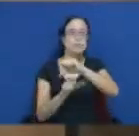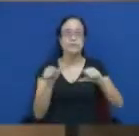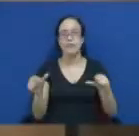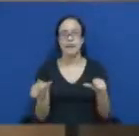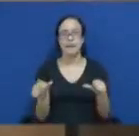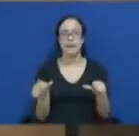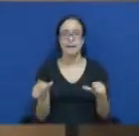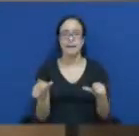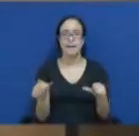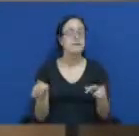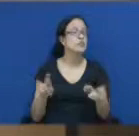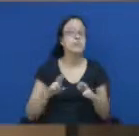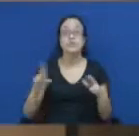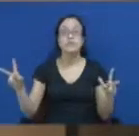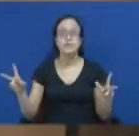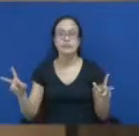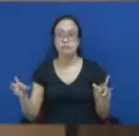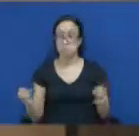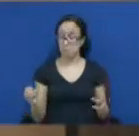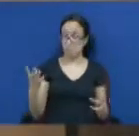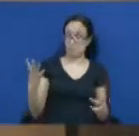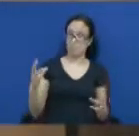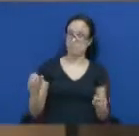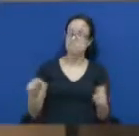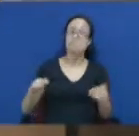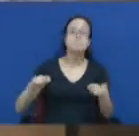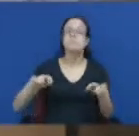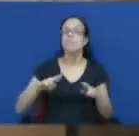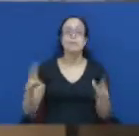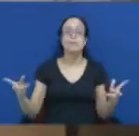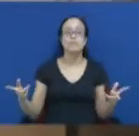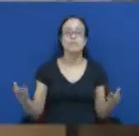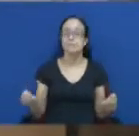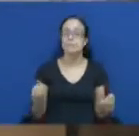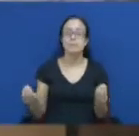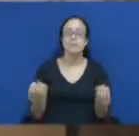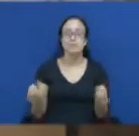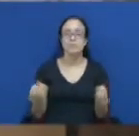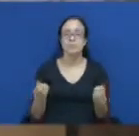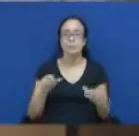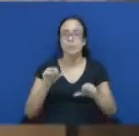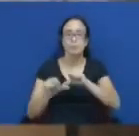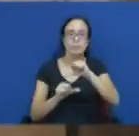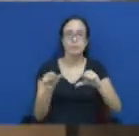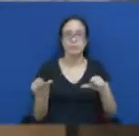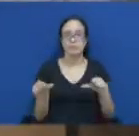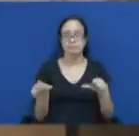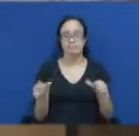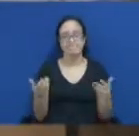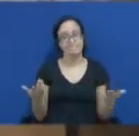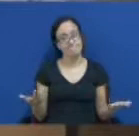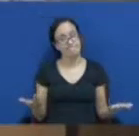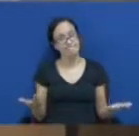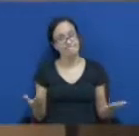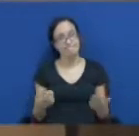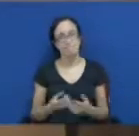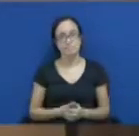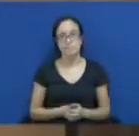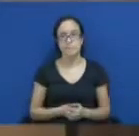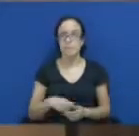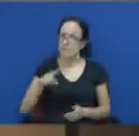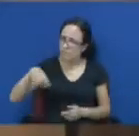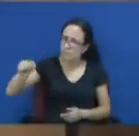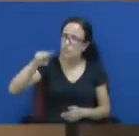que nós estamos percebendo. Eu quero que os senhores e as senhoras acessem para que vocês conheçam